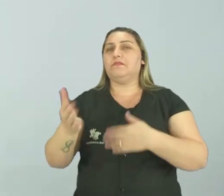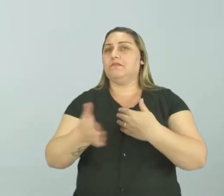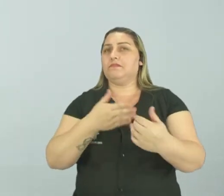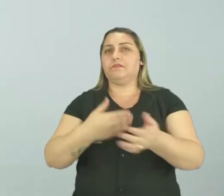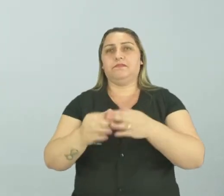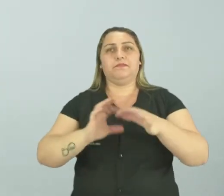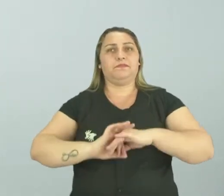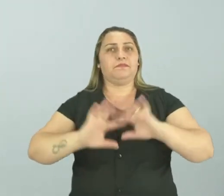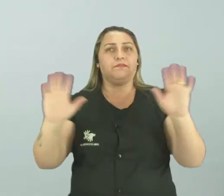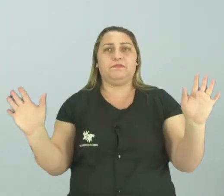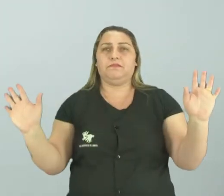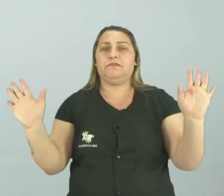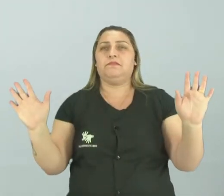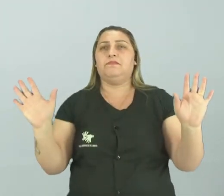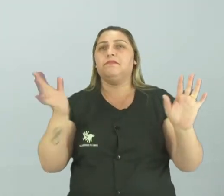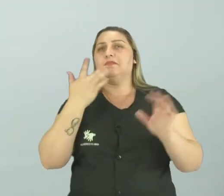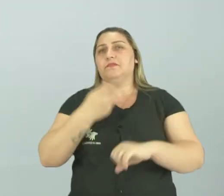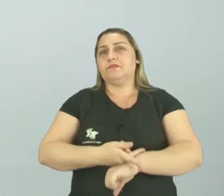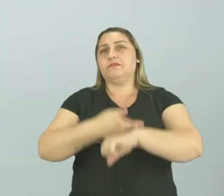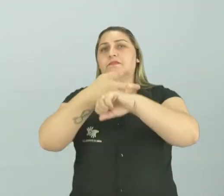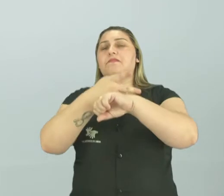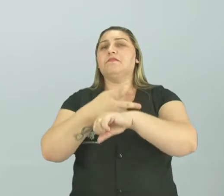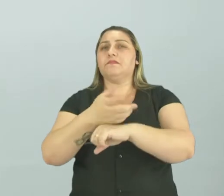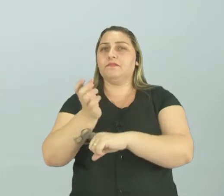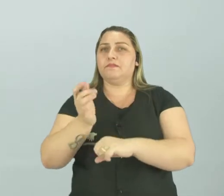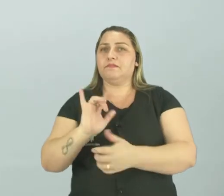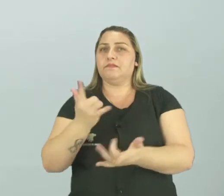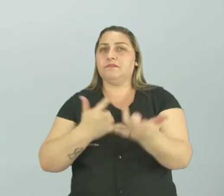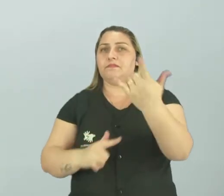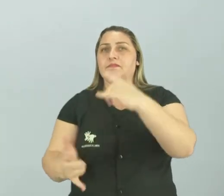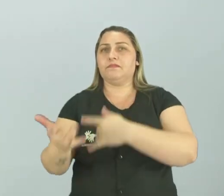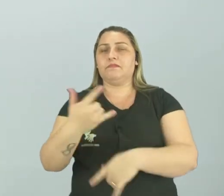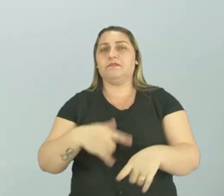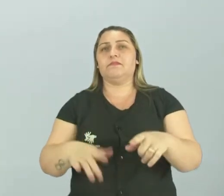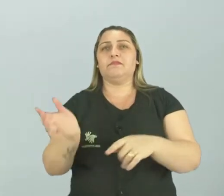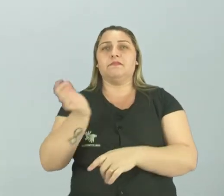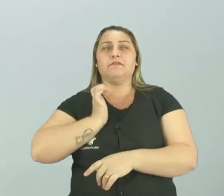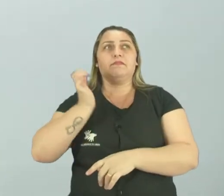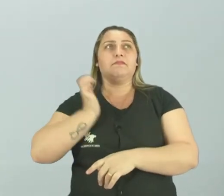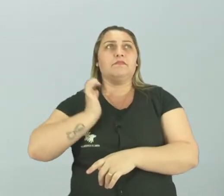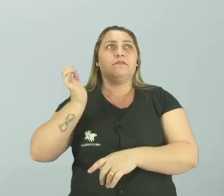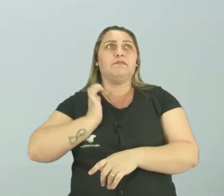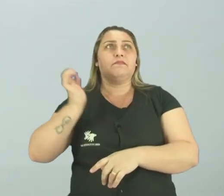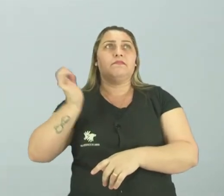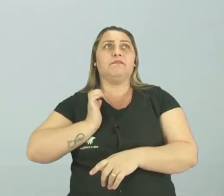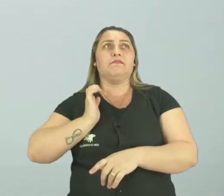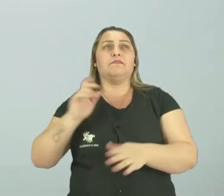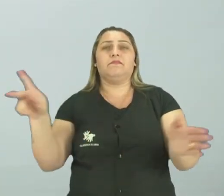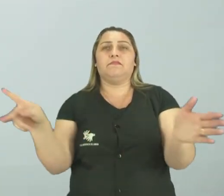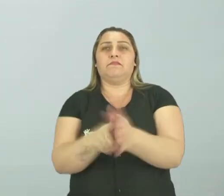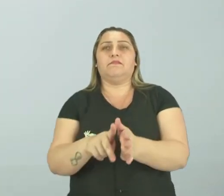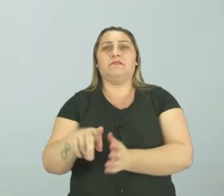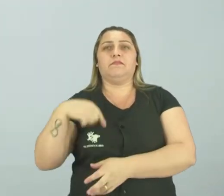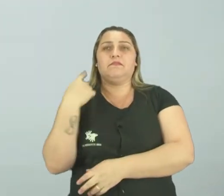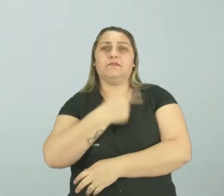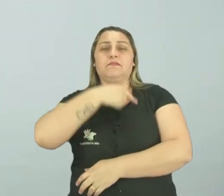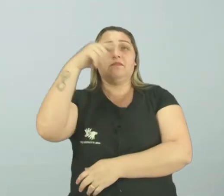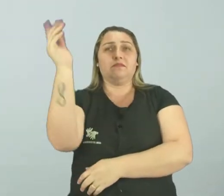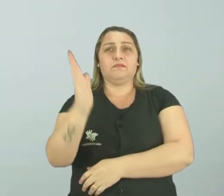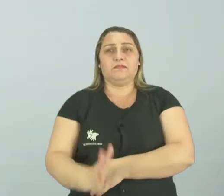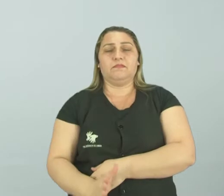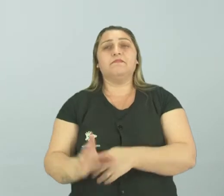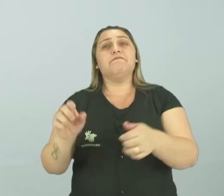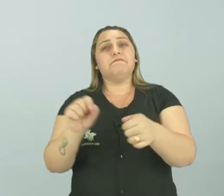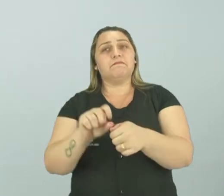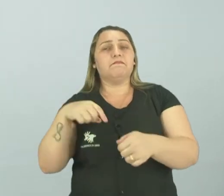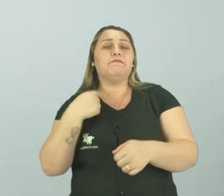de ser ouro, pedras preciosas. Nós temos também outras riquezas que são patrimônio nosso, Que são do nosso Brasil. E